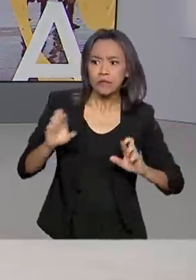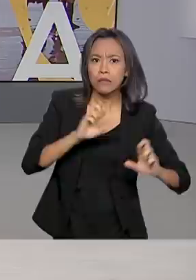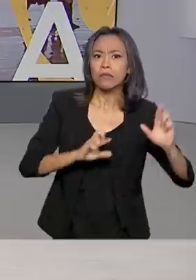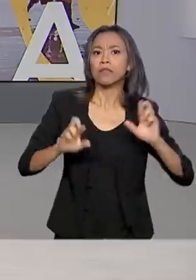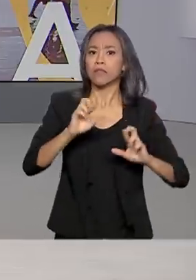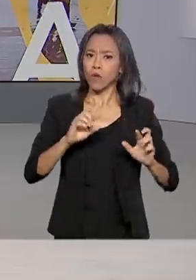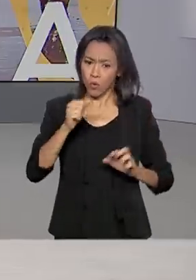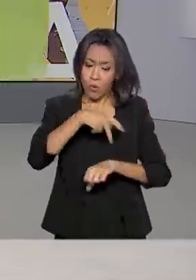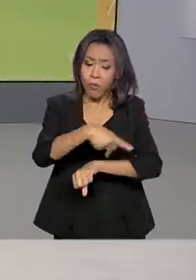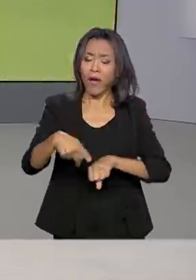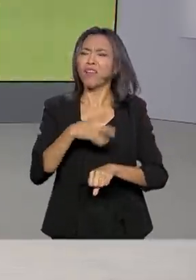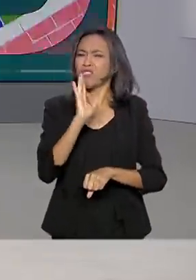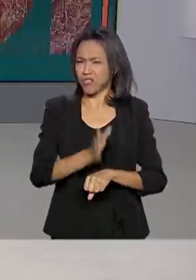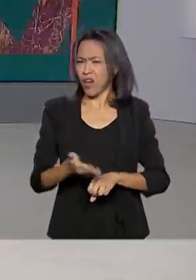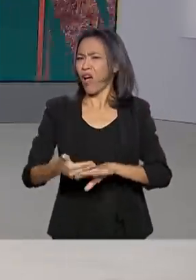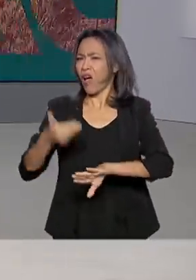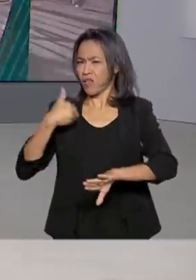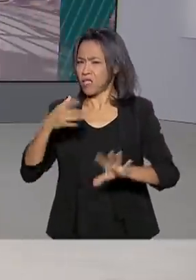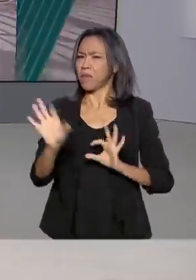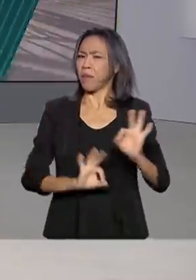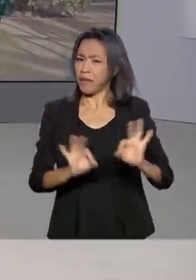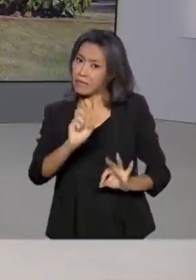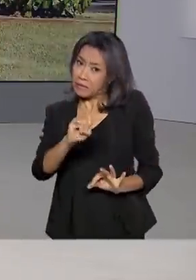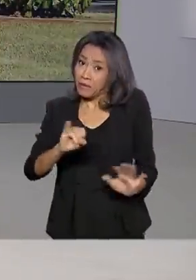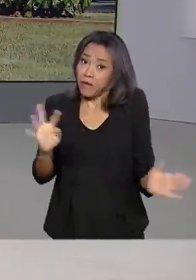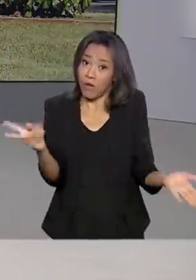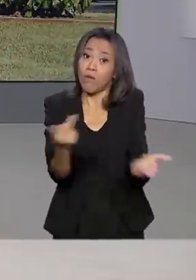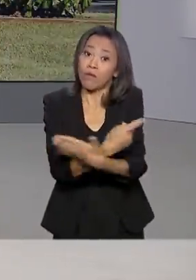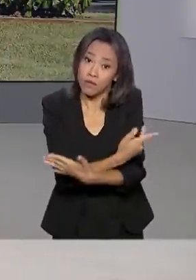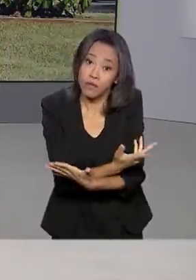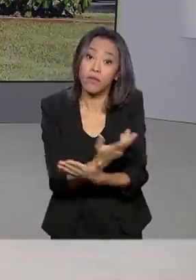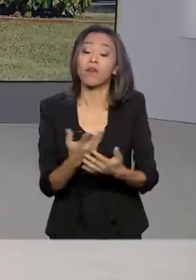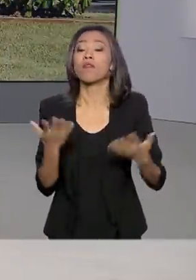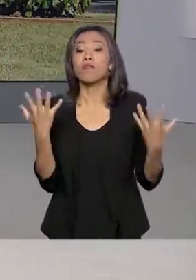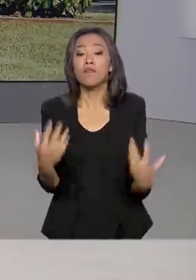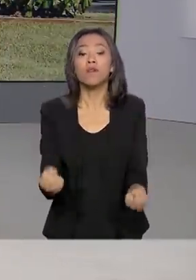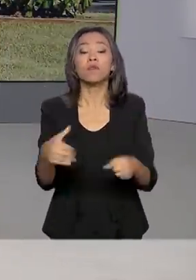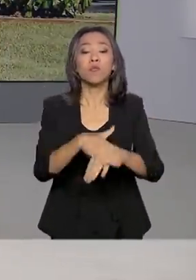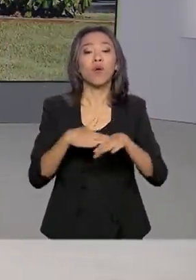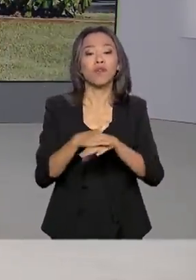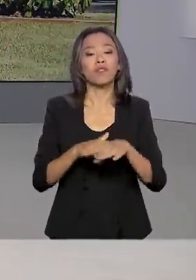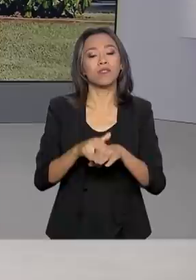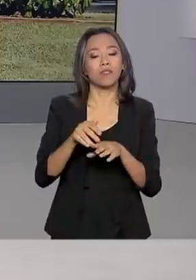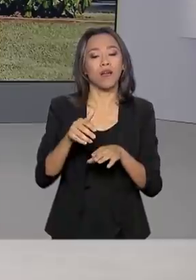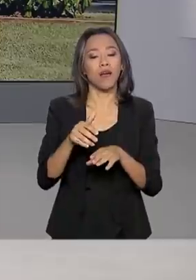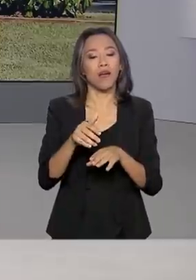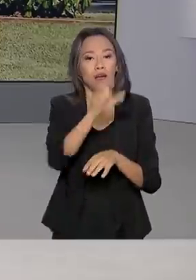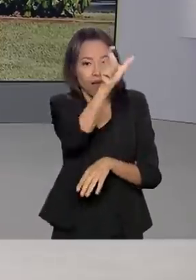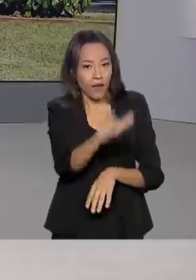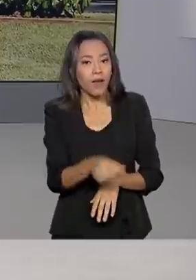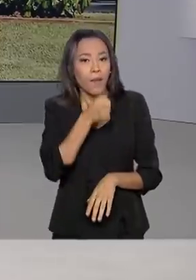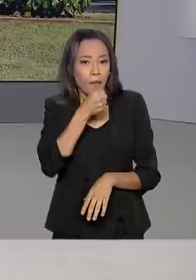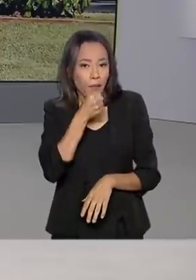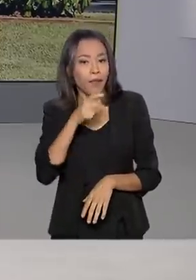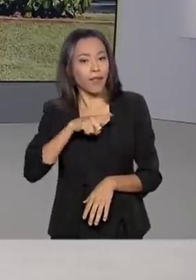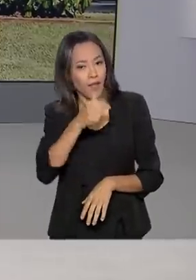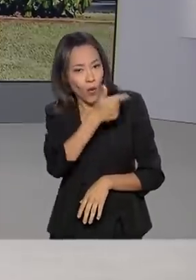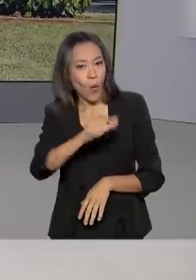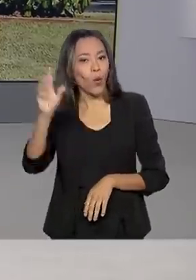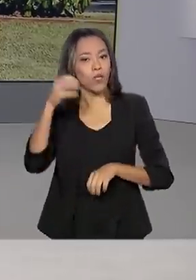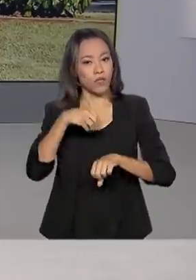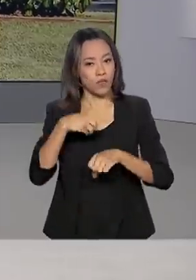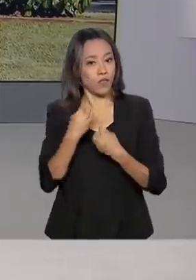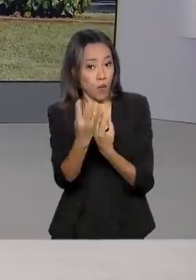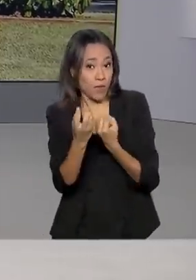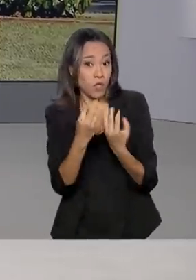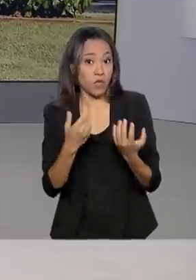preparando para essa possibilidade. A gente vai conversar agora com a nossa repórter Luana Karen, que tem outras informações para a gente. Luana, essas decisões